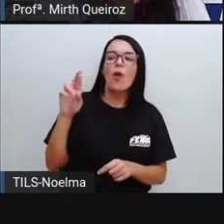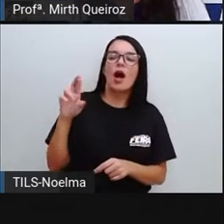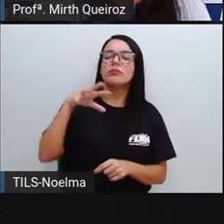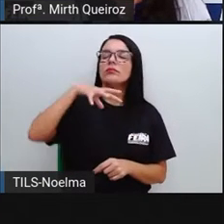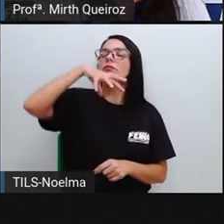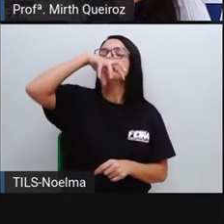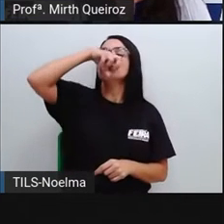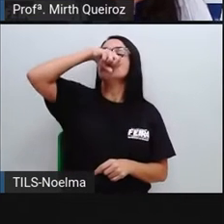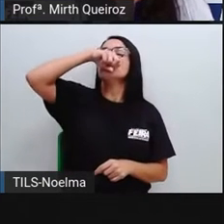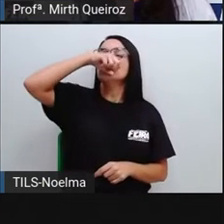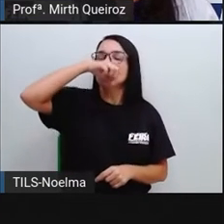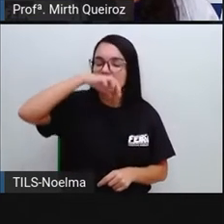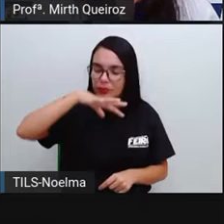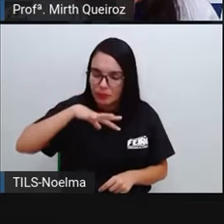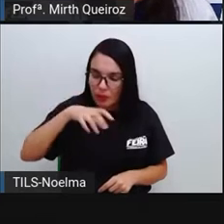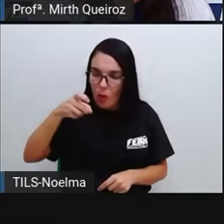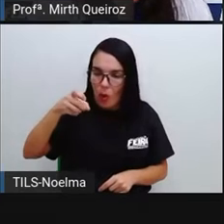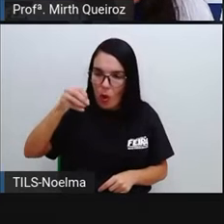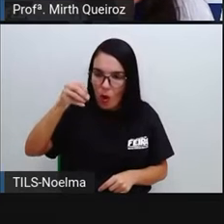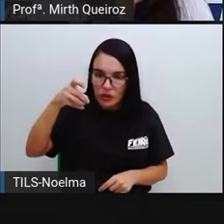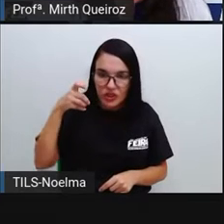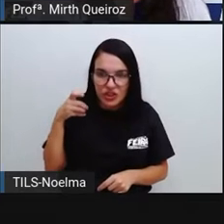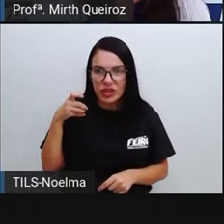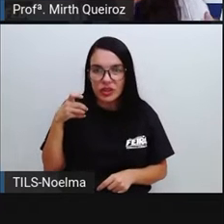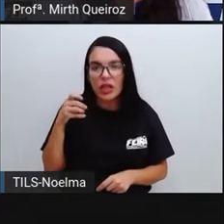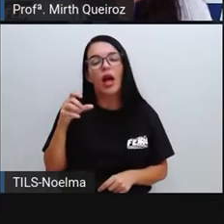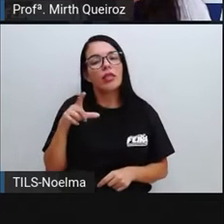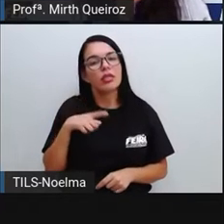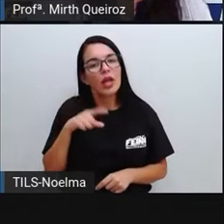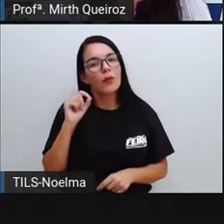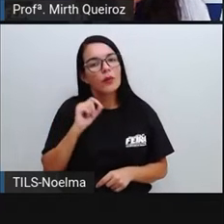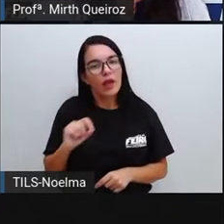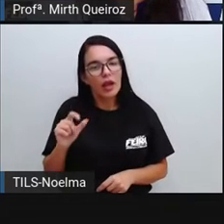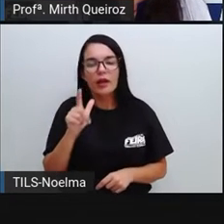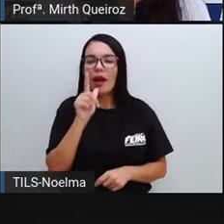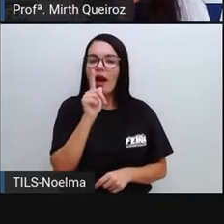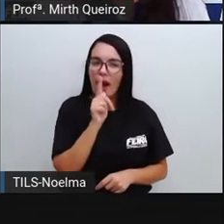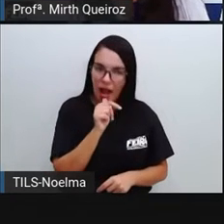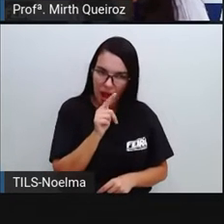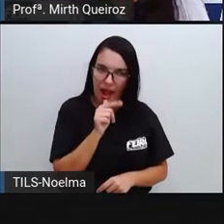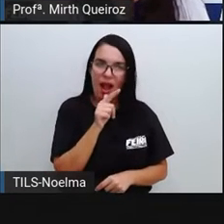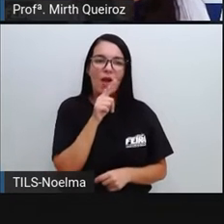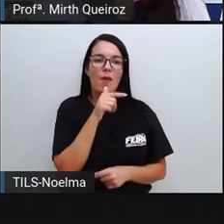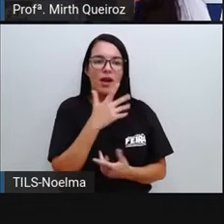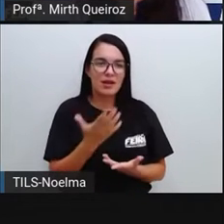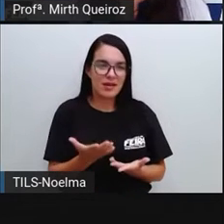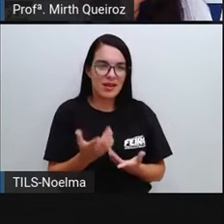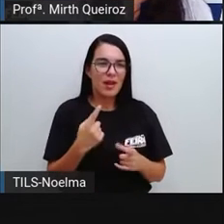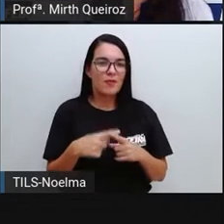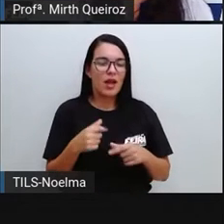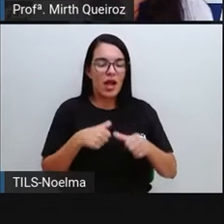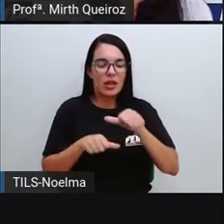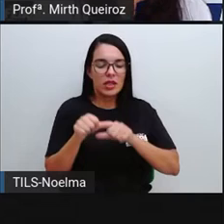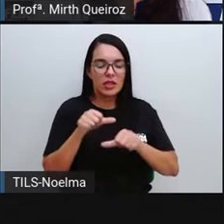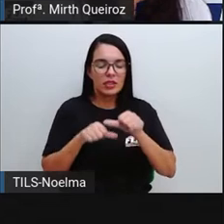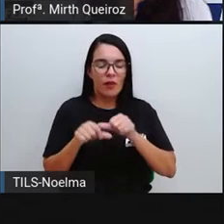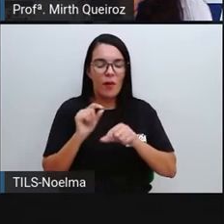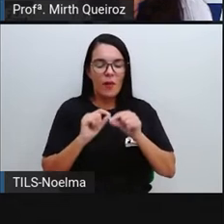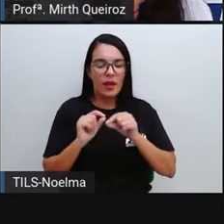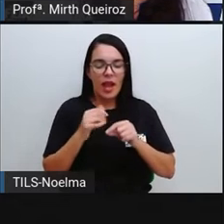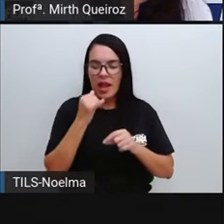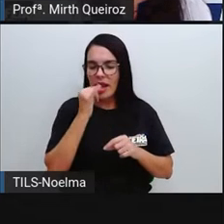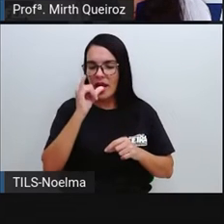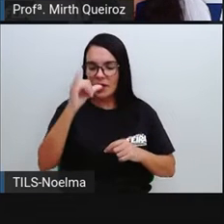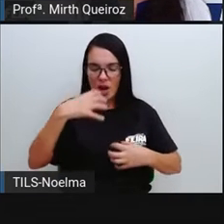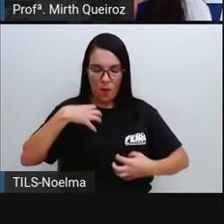né? Que vai se transformar aí a nossa respiração em energia também Que é transportado por os